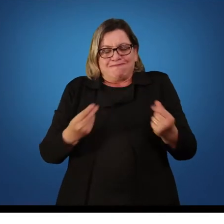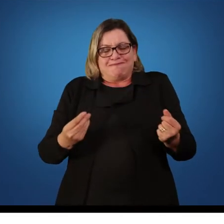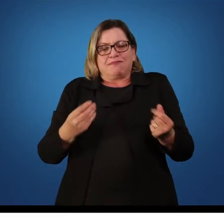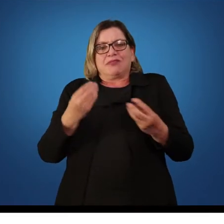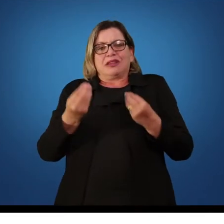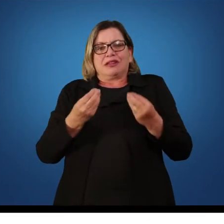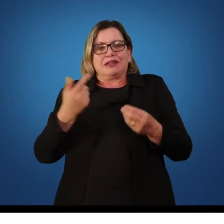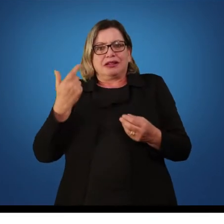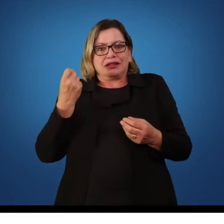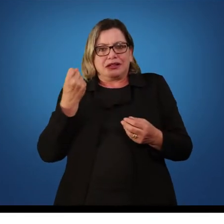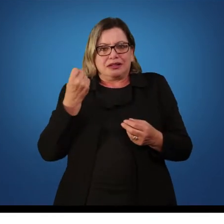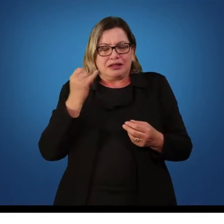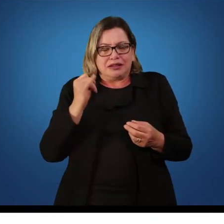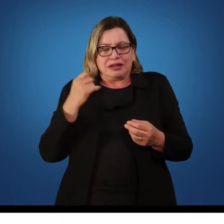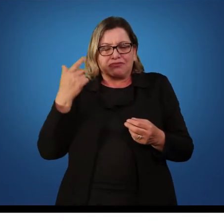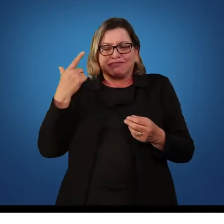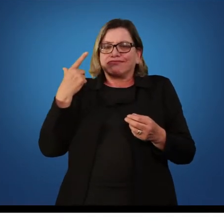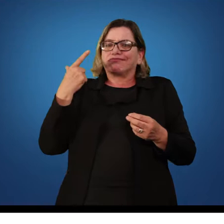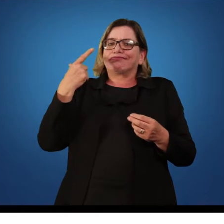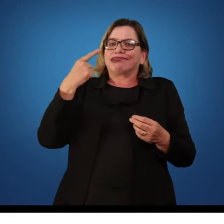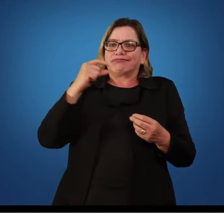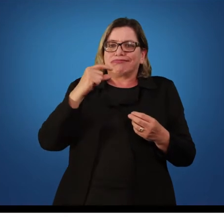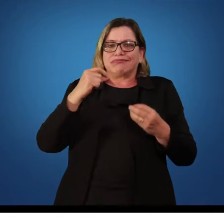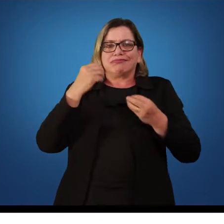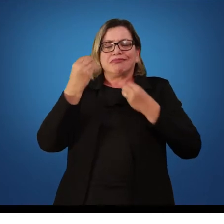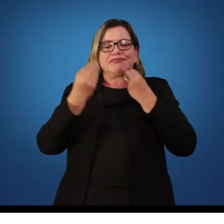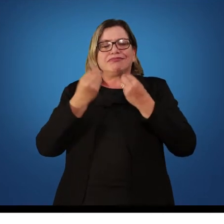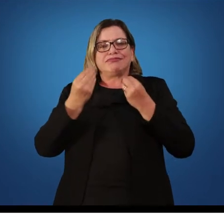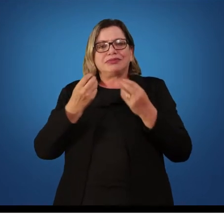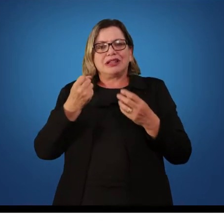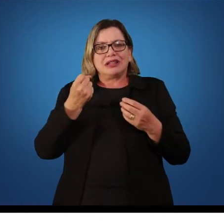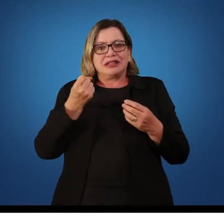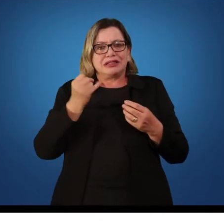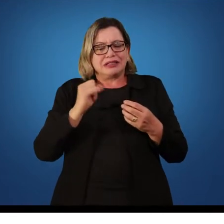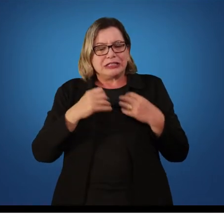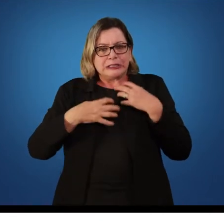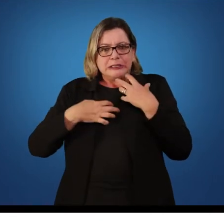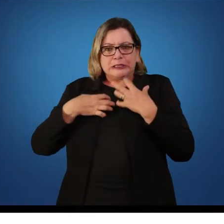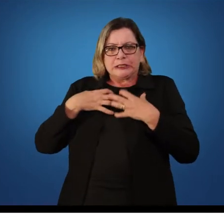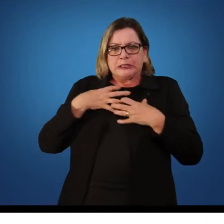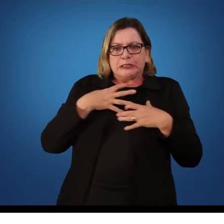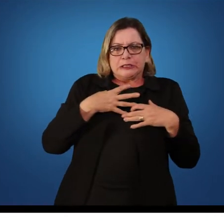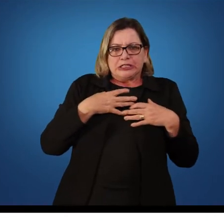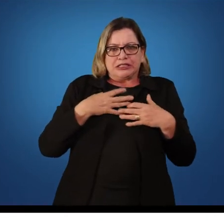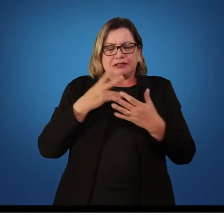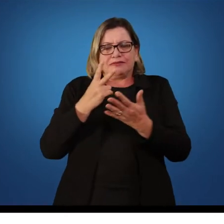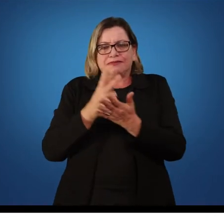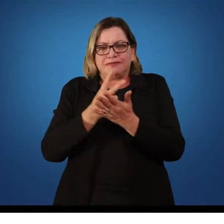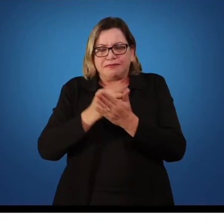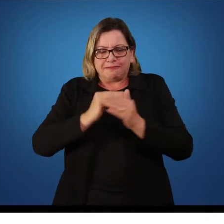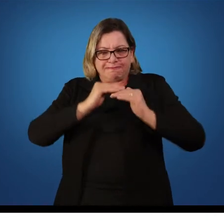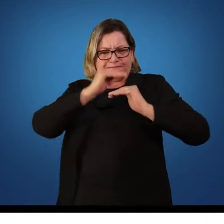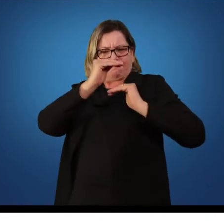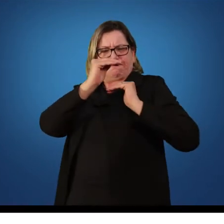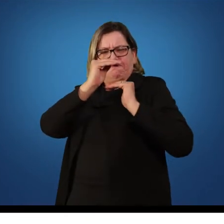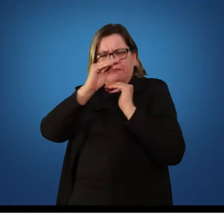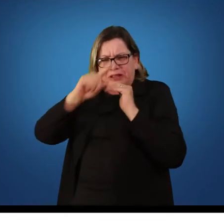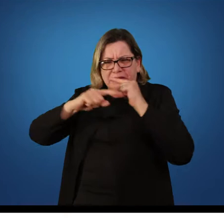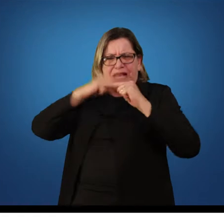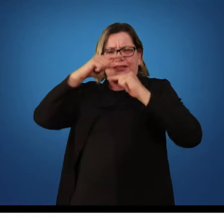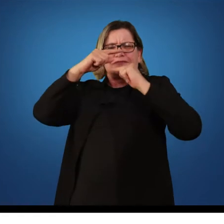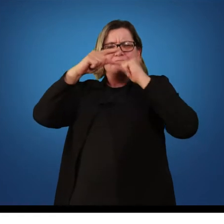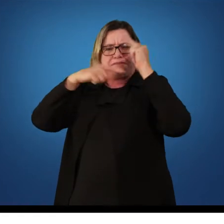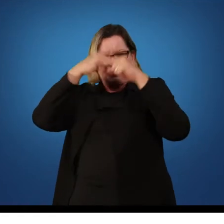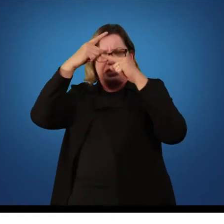Alcançando esse nível, se o nível de estresse e ansiedade continuar aumentando, há uma